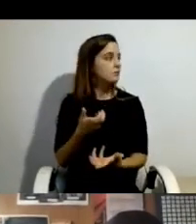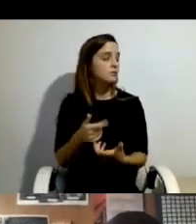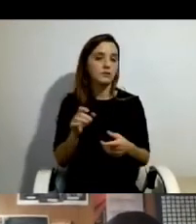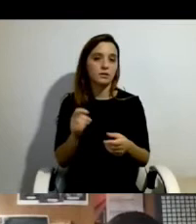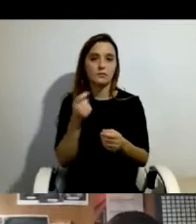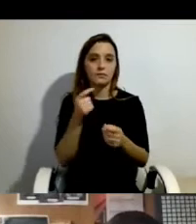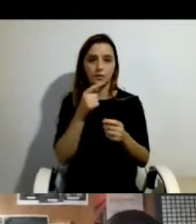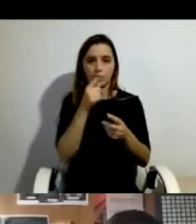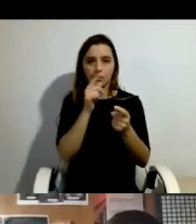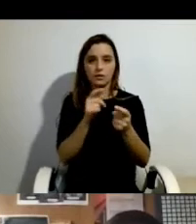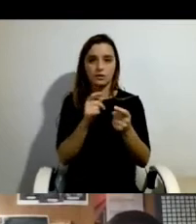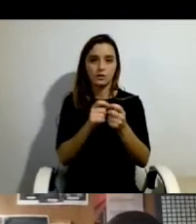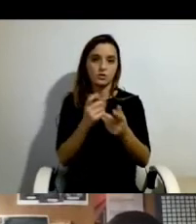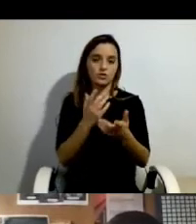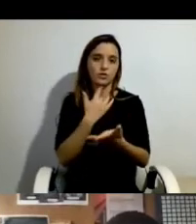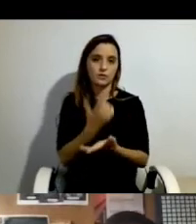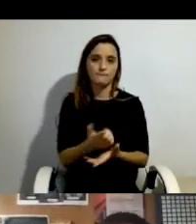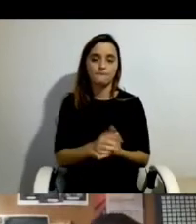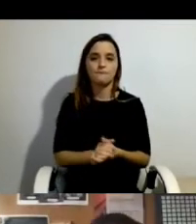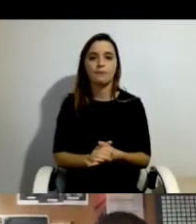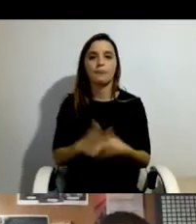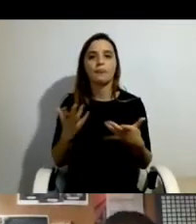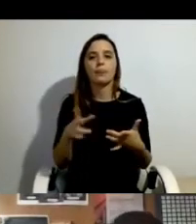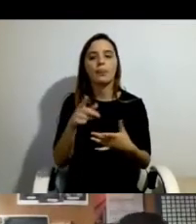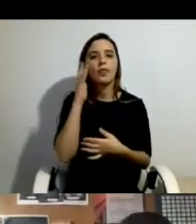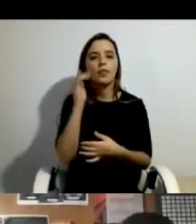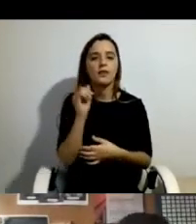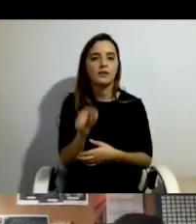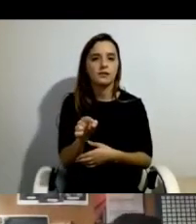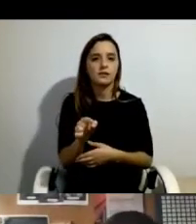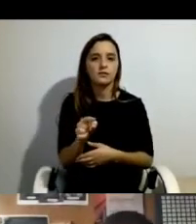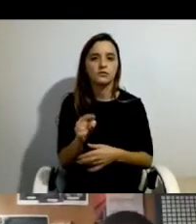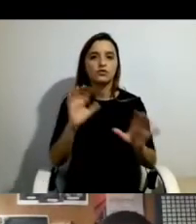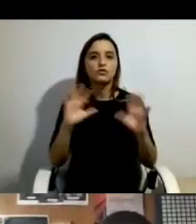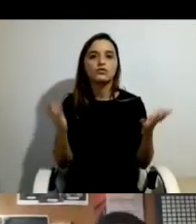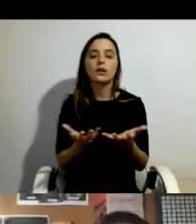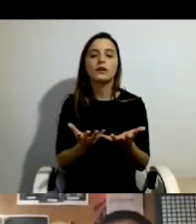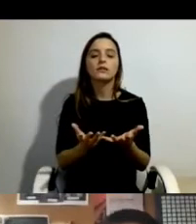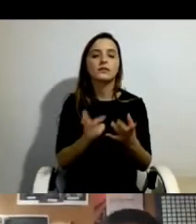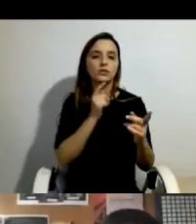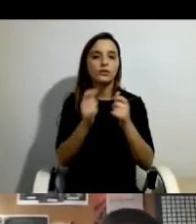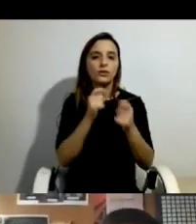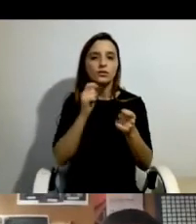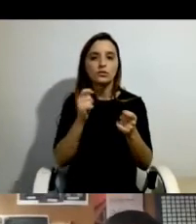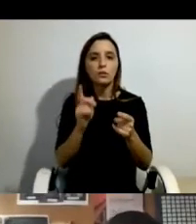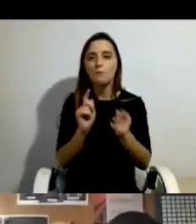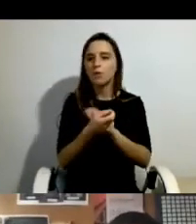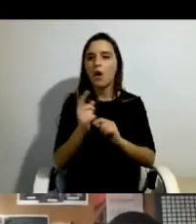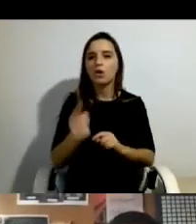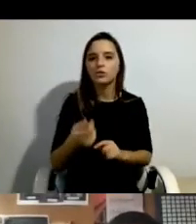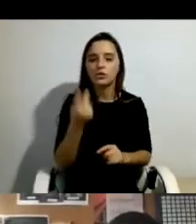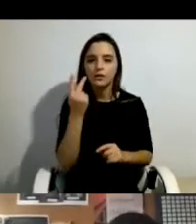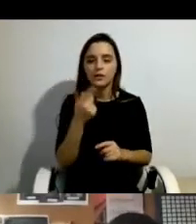estes tópicos. E, portanto, esta ideia muito generalizada nas entrevistas do que é que mudou na vida das pessoas,